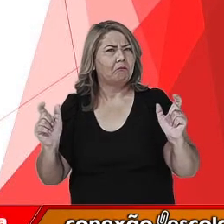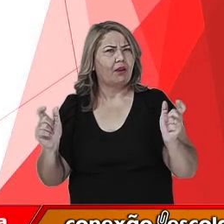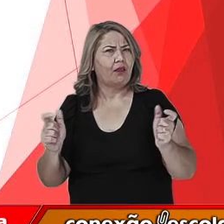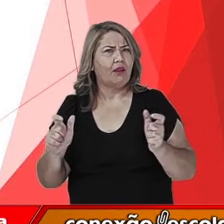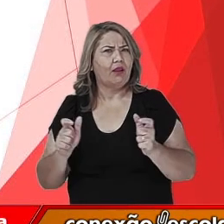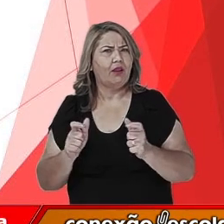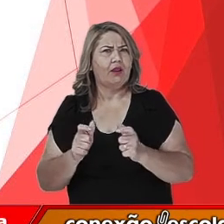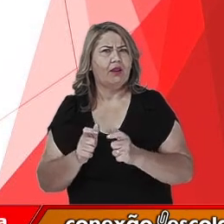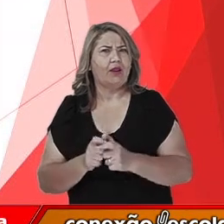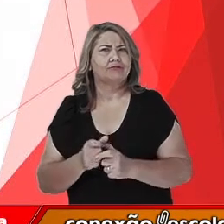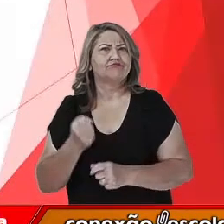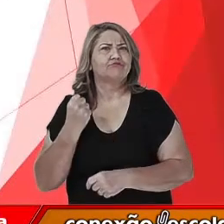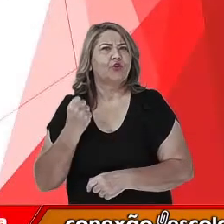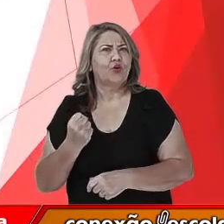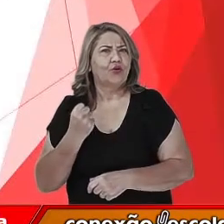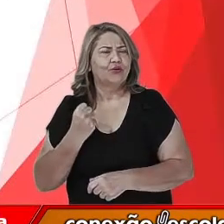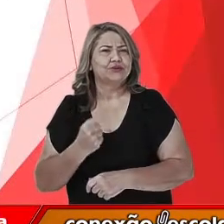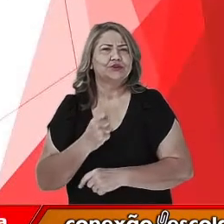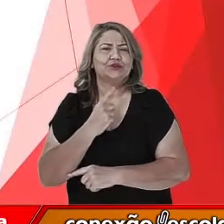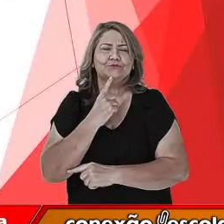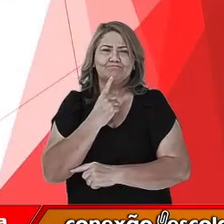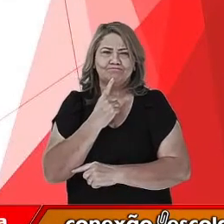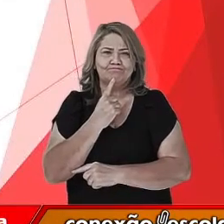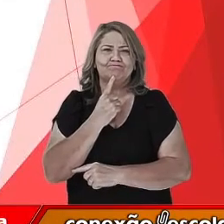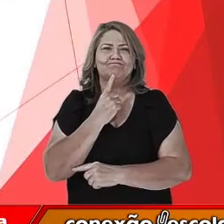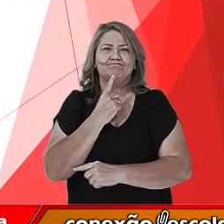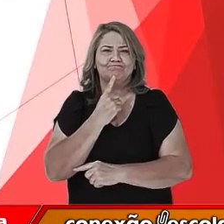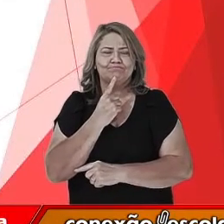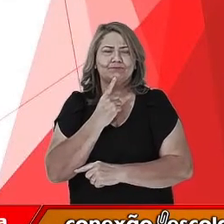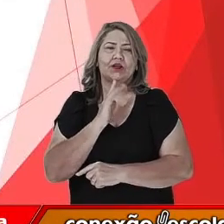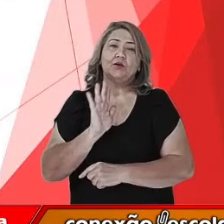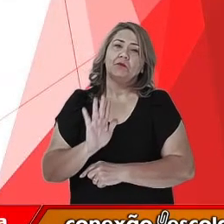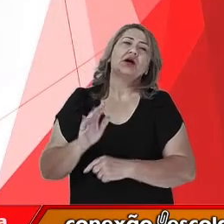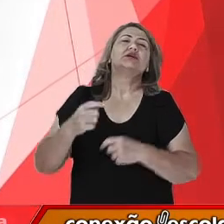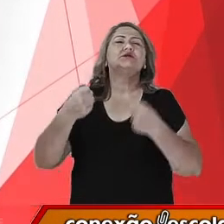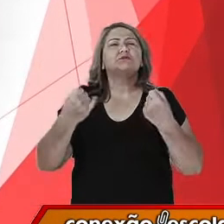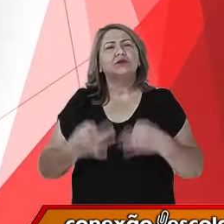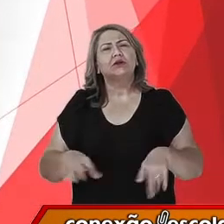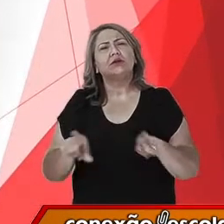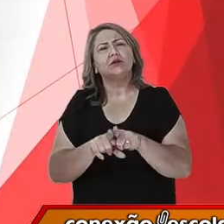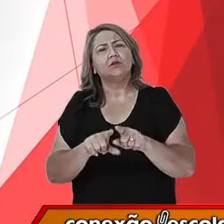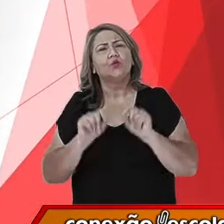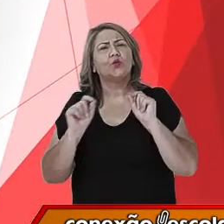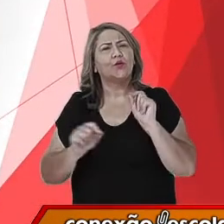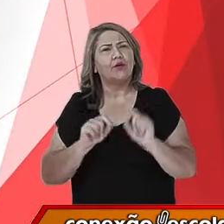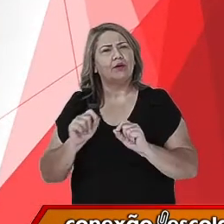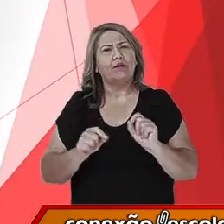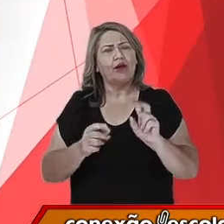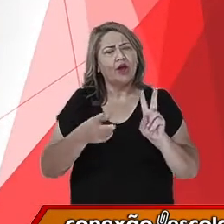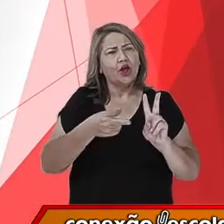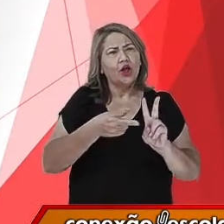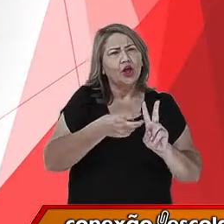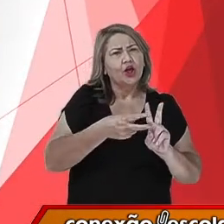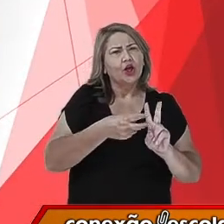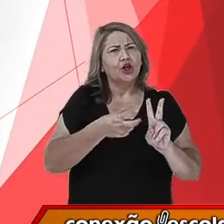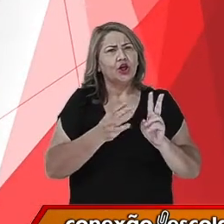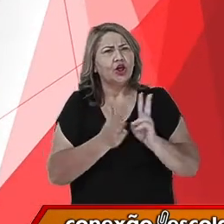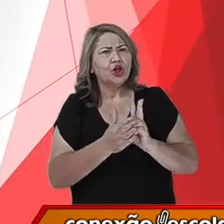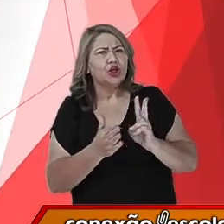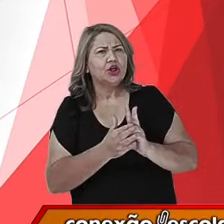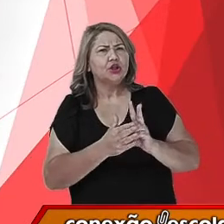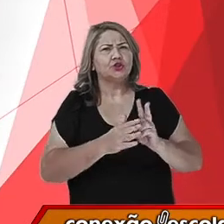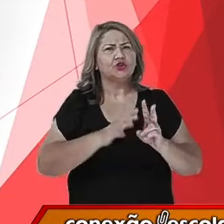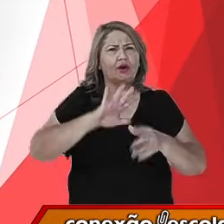drasticamente. Eu não podia deixar de falar para vocês, já que eu estou falando dos indígenas das Américas,